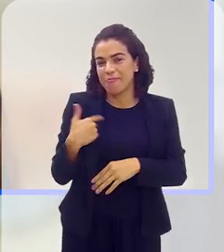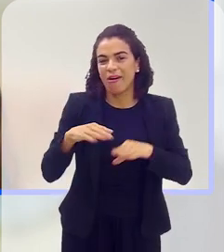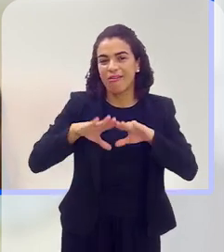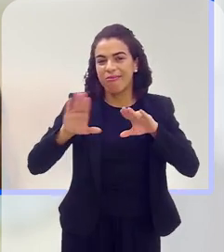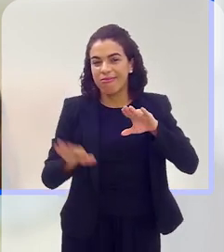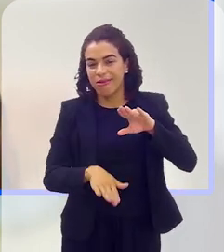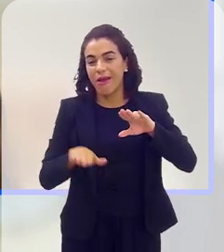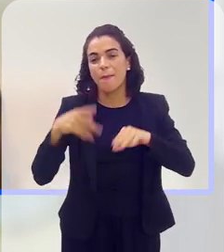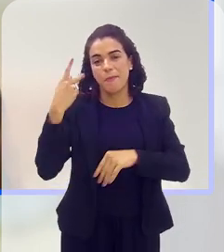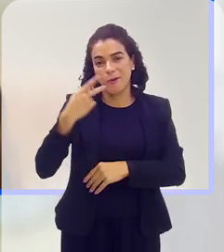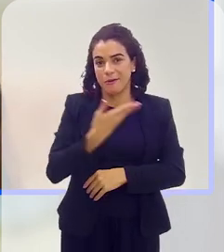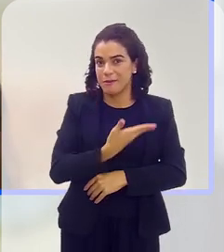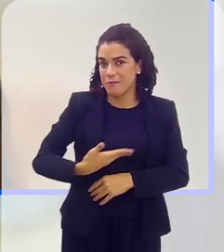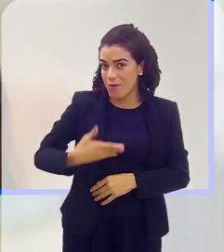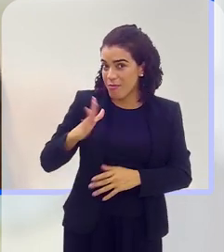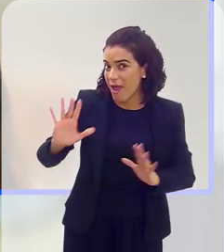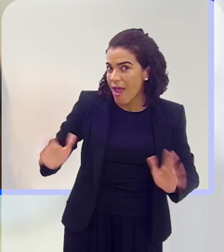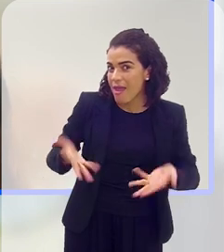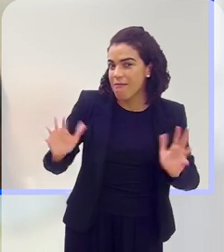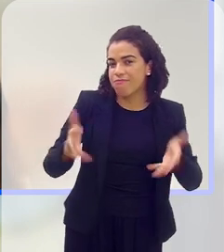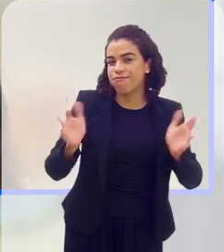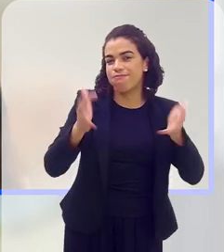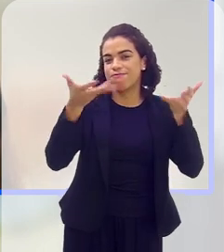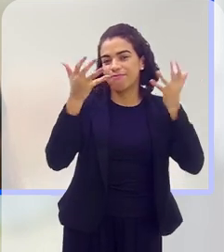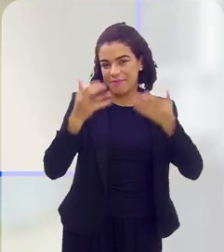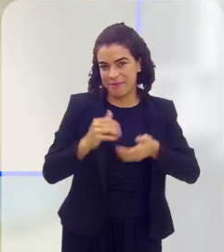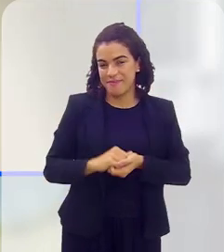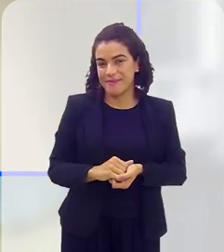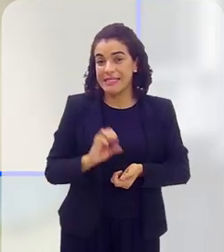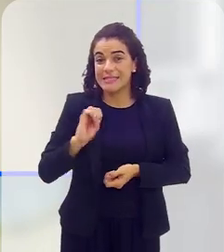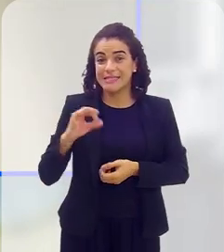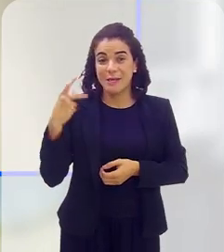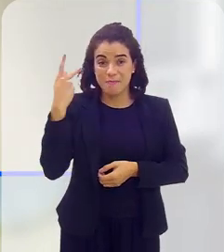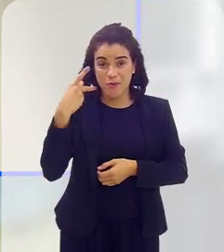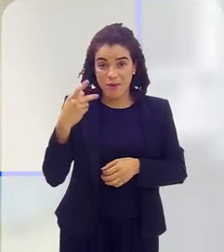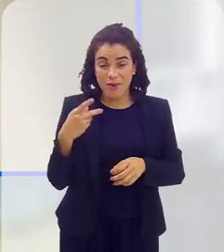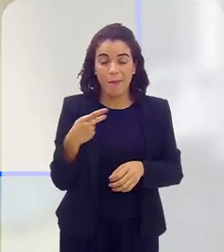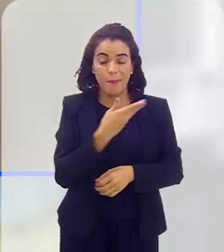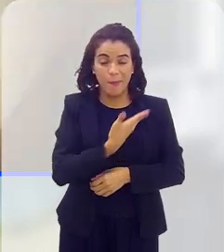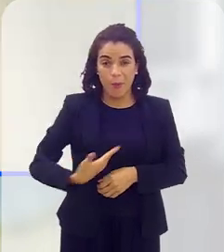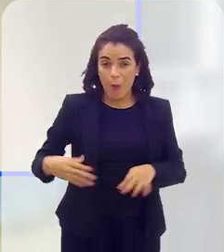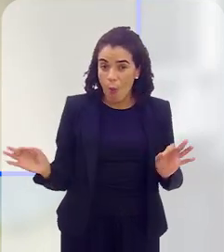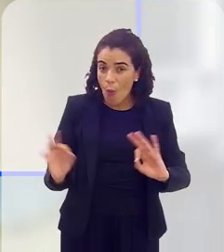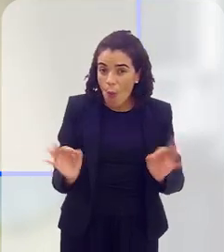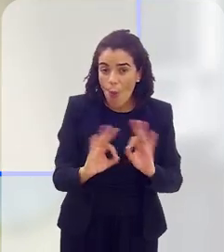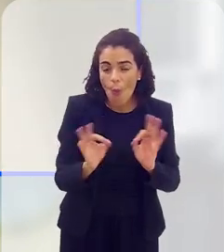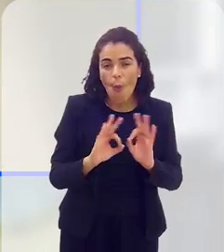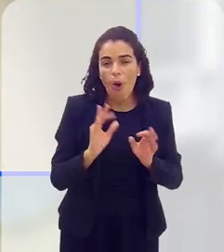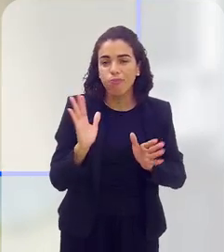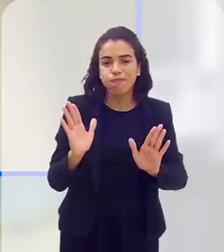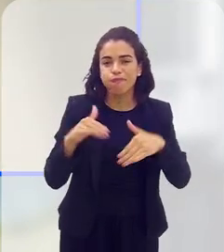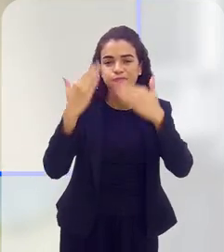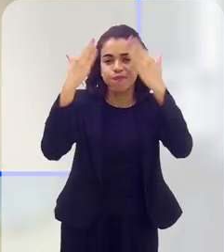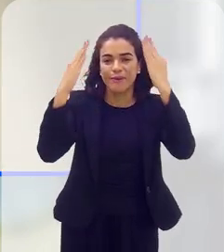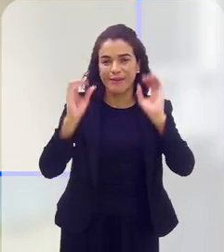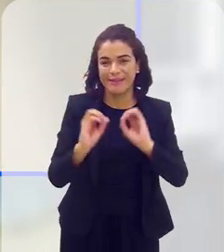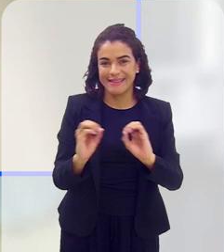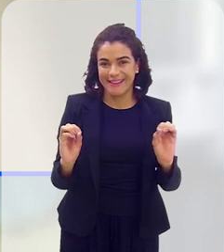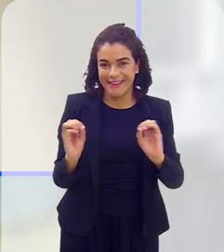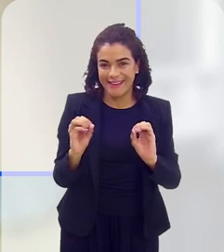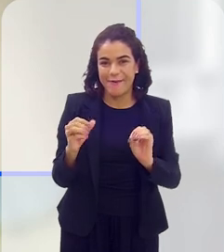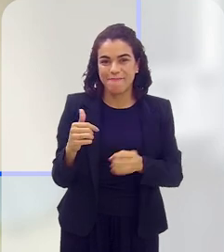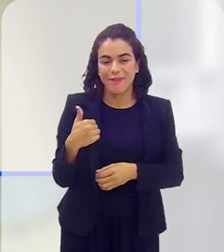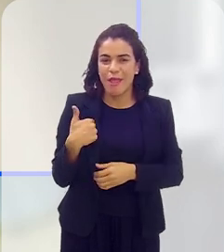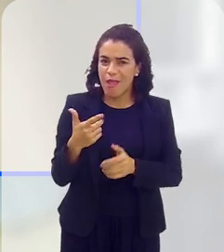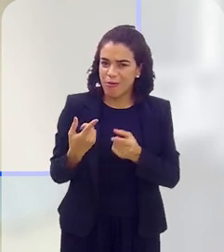desmerecer, não, porque políticas públicas é o que faz acontecer, se não fossem as políticas públicas, nada aconteceria, eu sou uma pessoa que